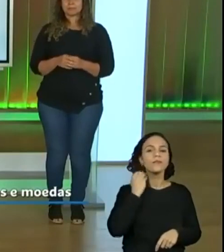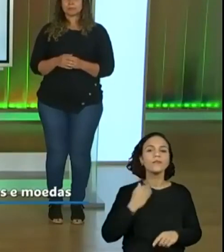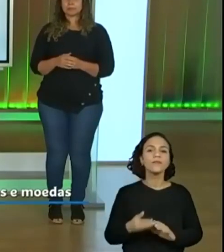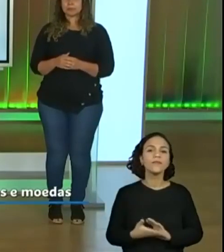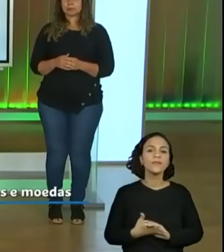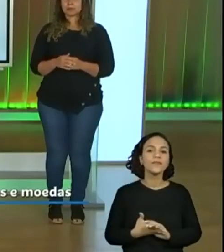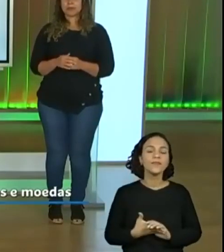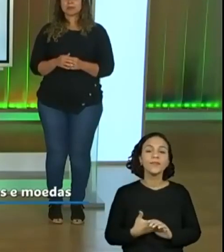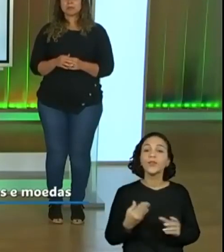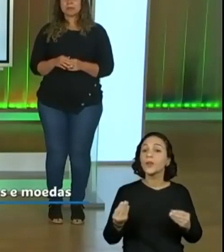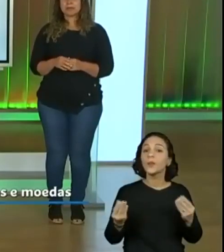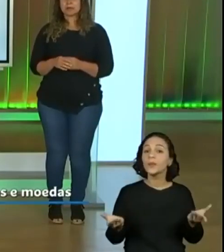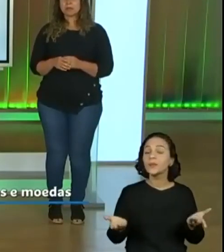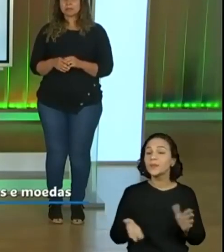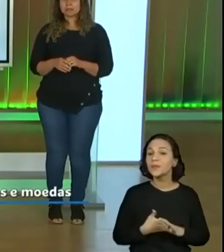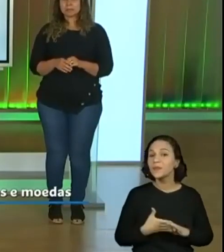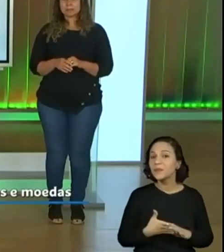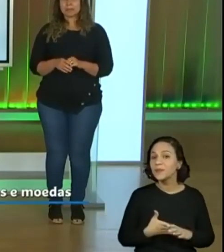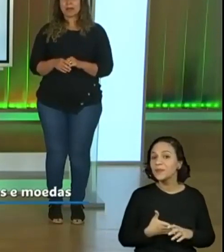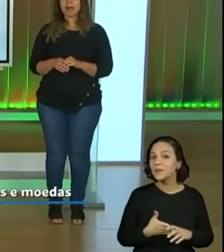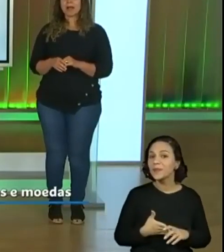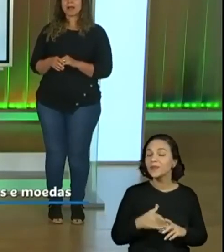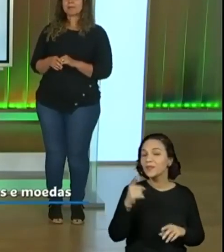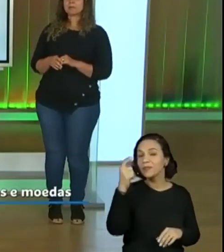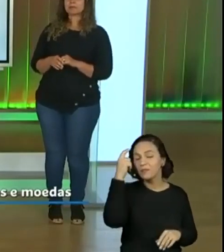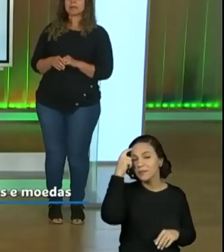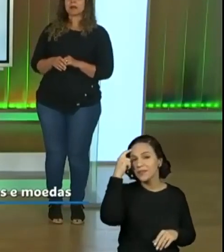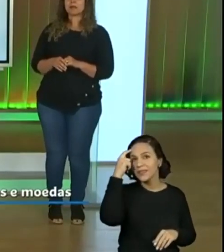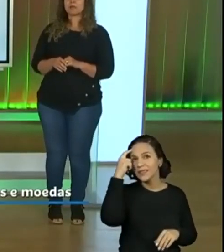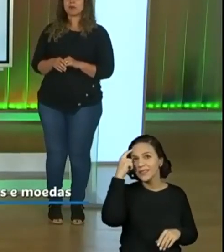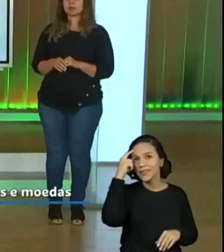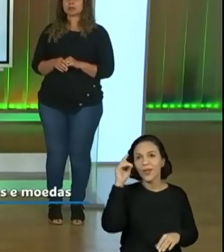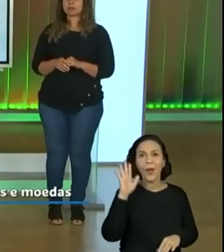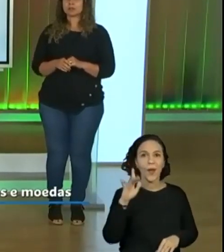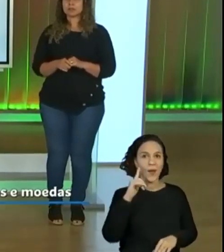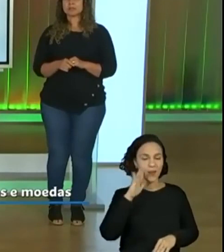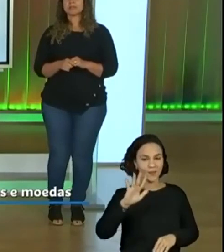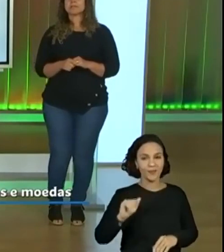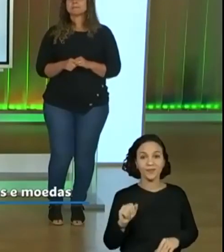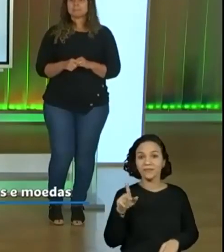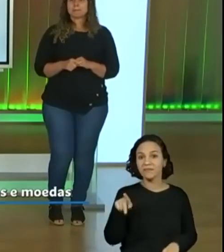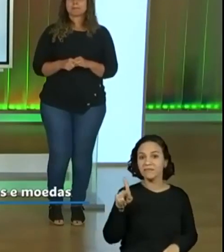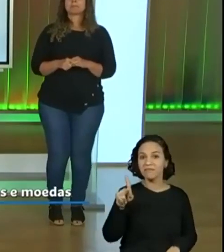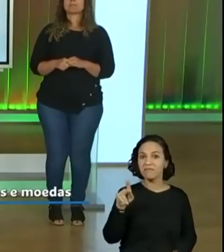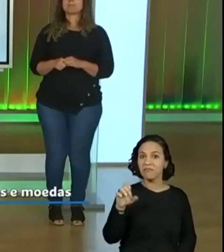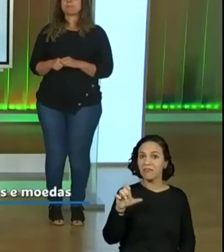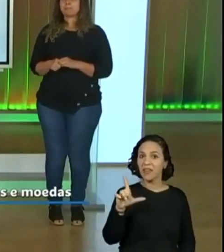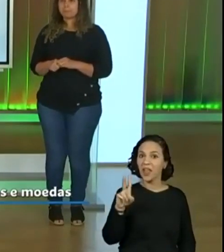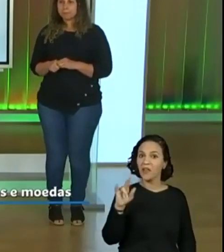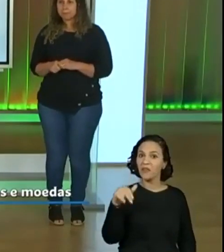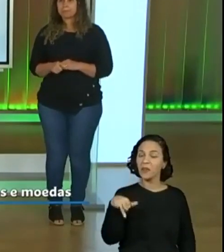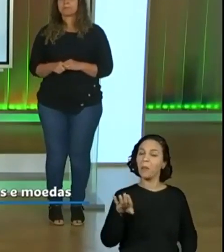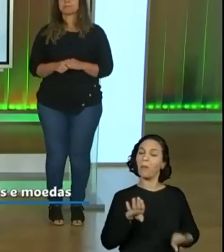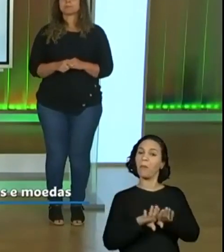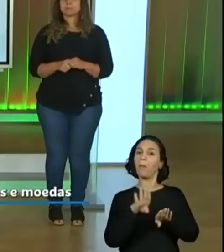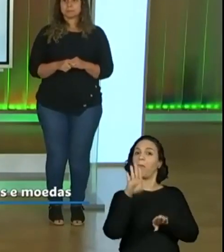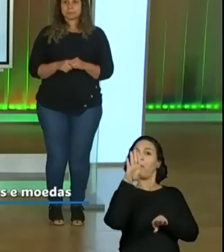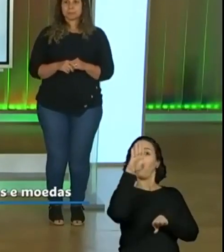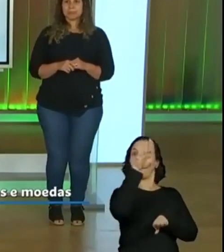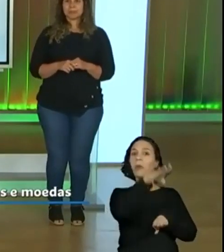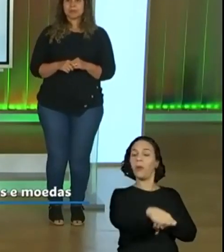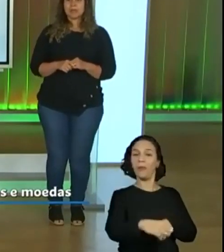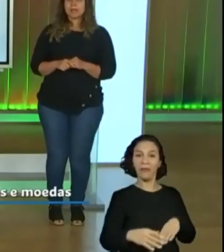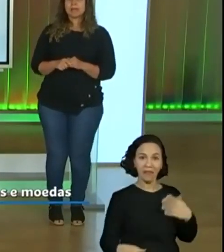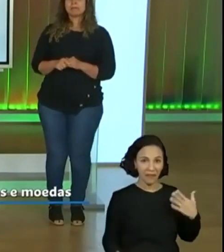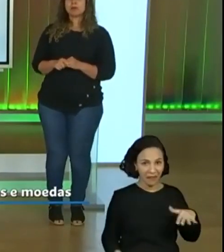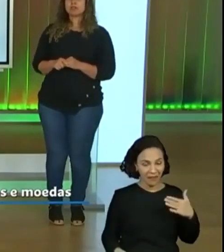Vamos ver? Vamos ver, turminha. Como vocês pensaram? Ah, vamos lá. Olha, o Kelvin já está na terceira pergunta.